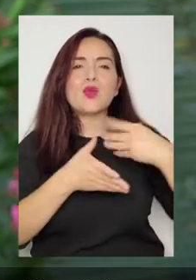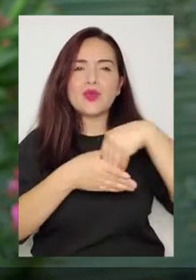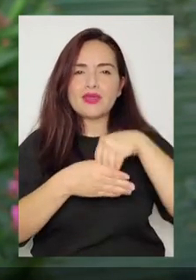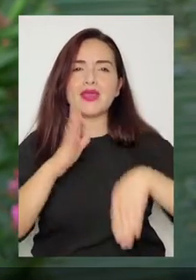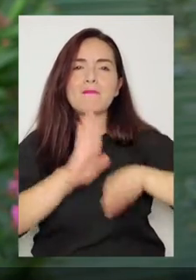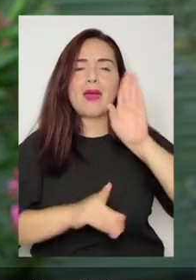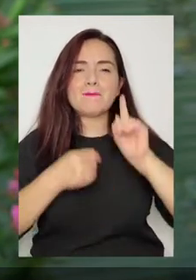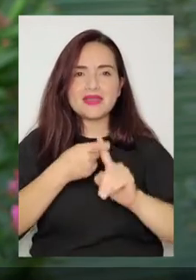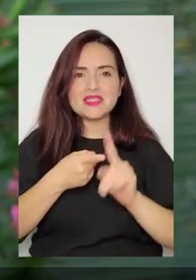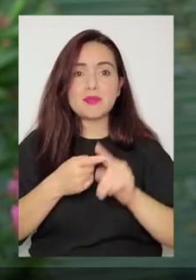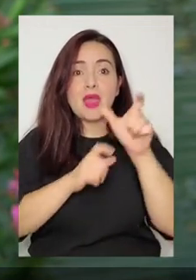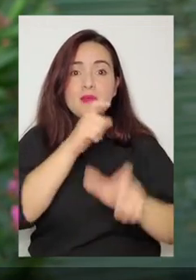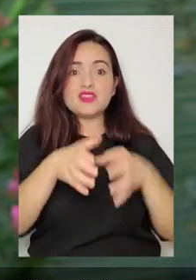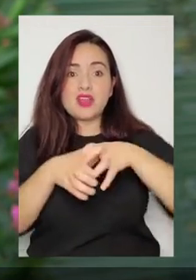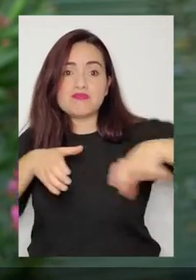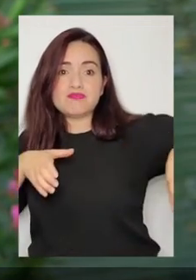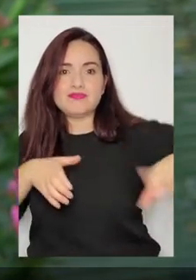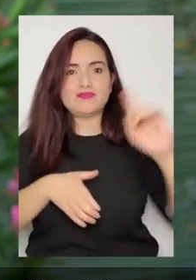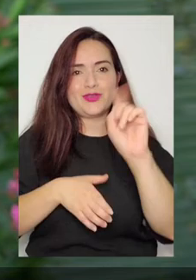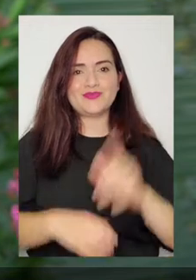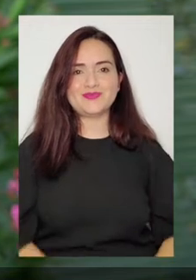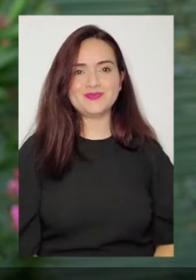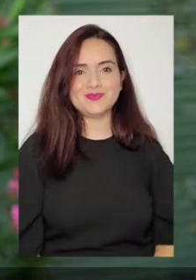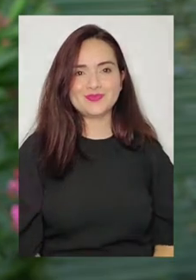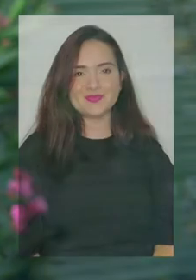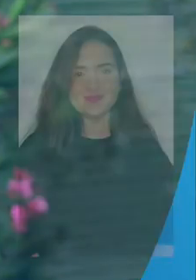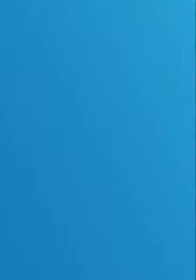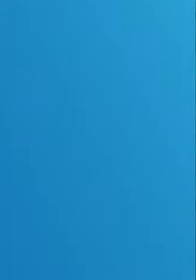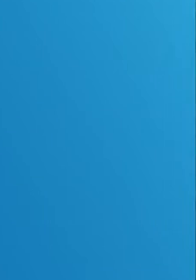mais incluído, mais participativo e que não deixe ninguém atrás.